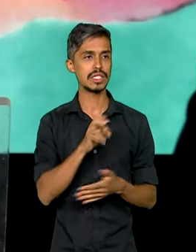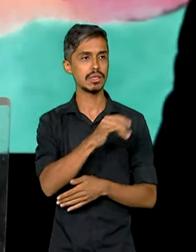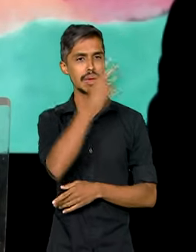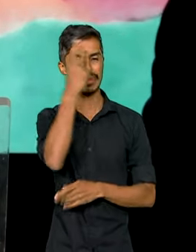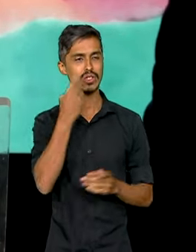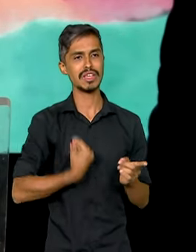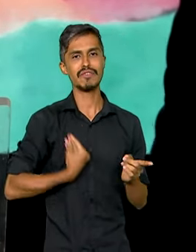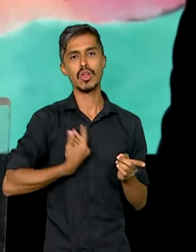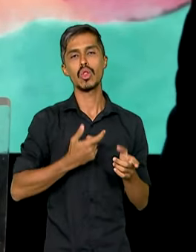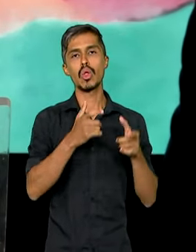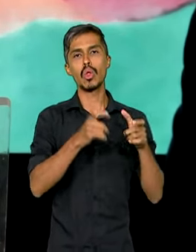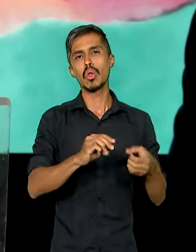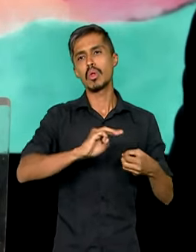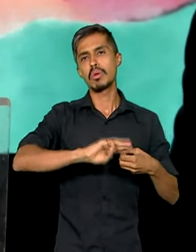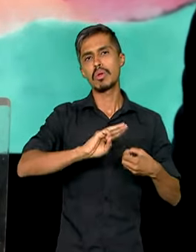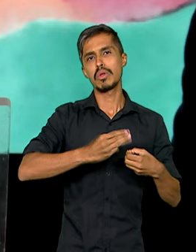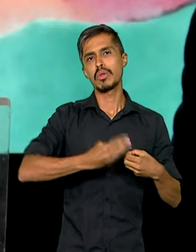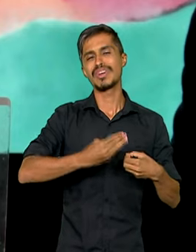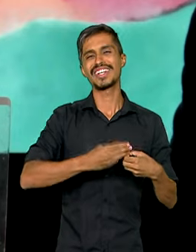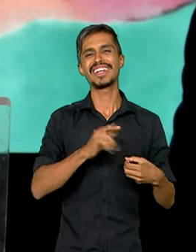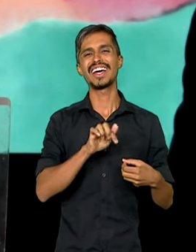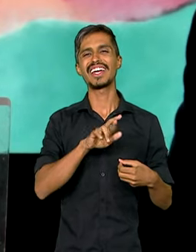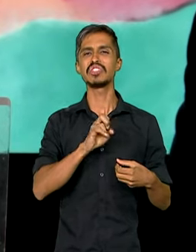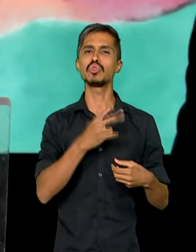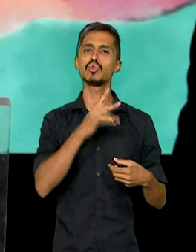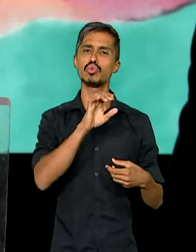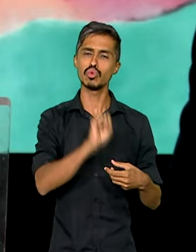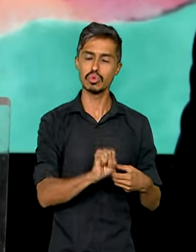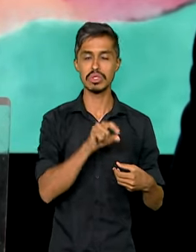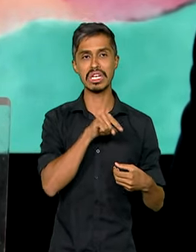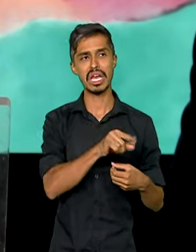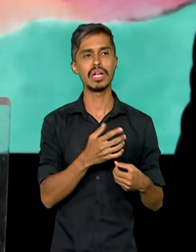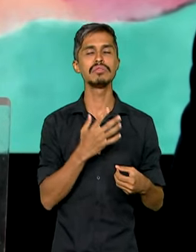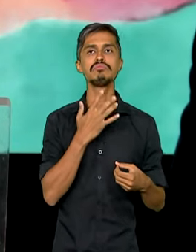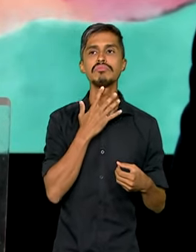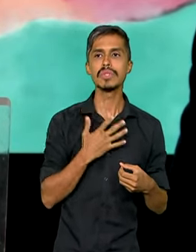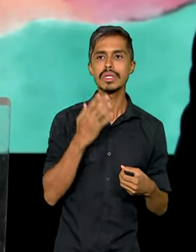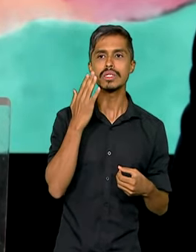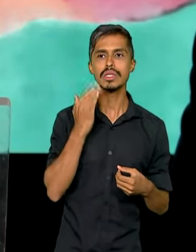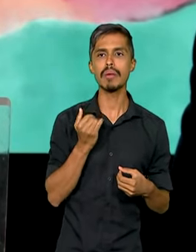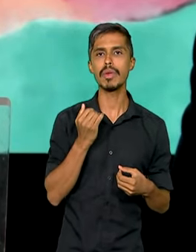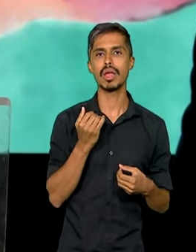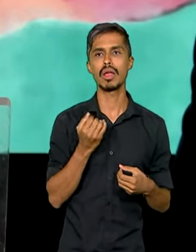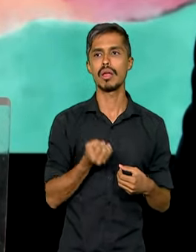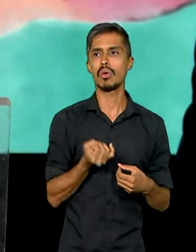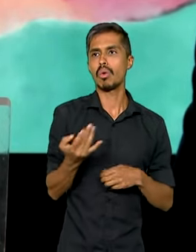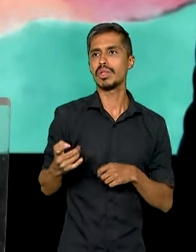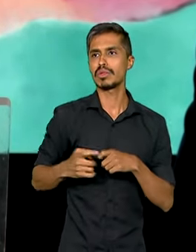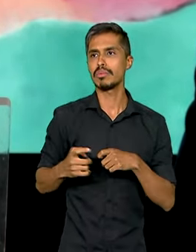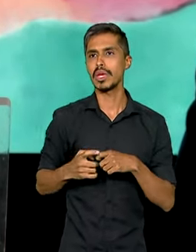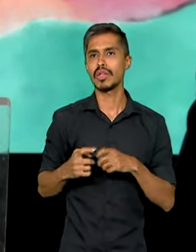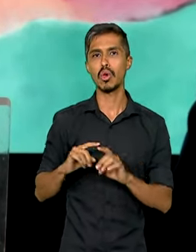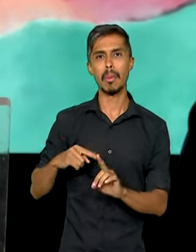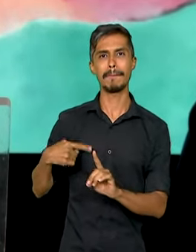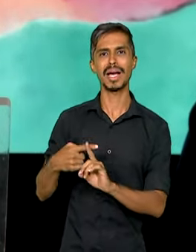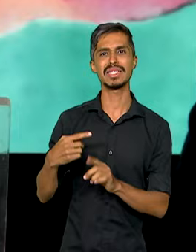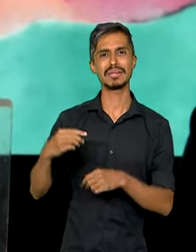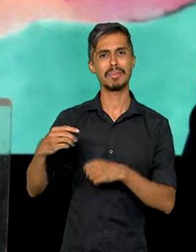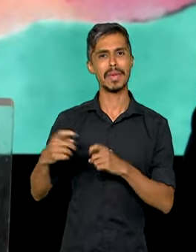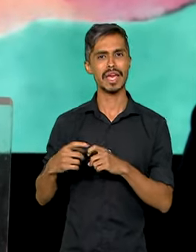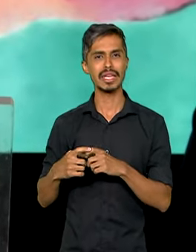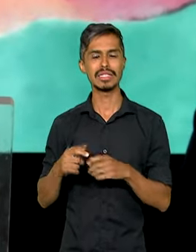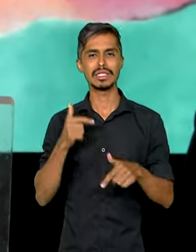reside no município de Garanhuns quiser saber quantos médicos, ou mais médicos, estão